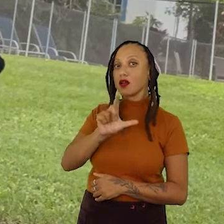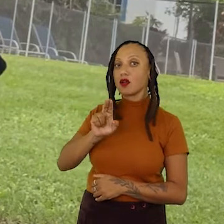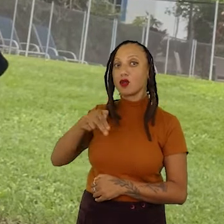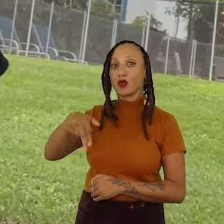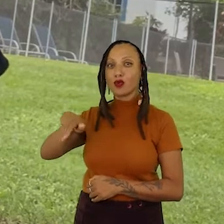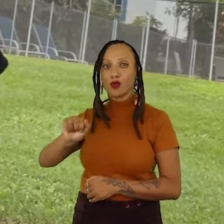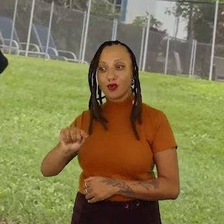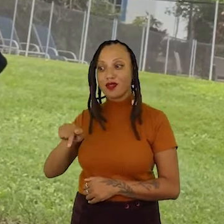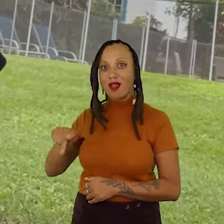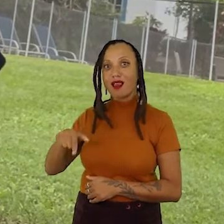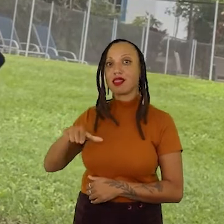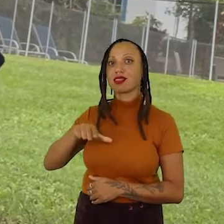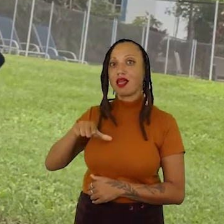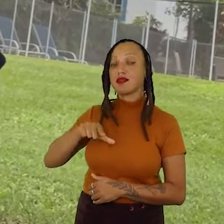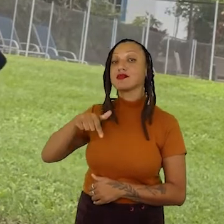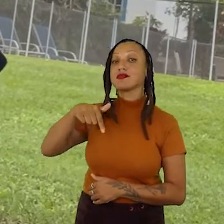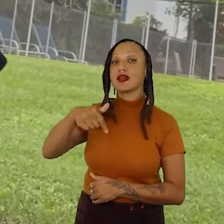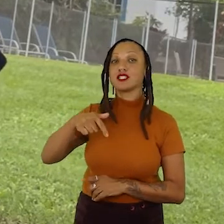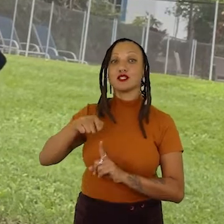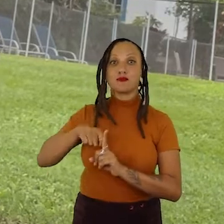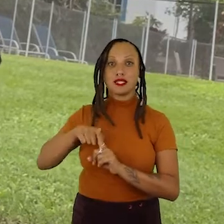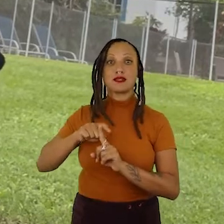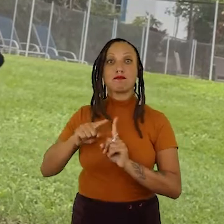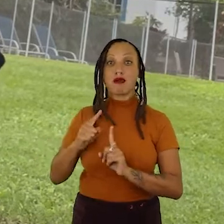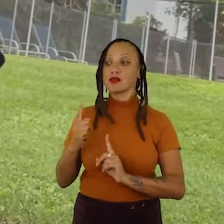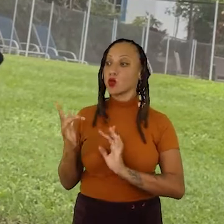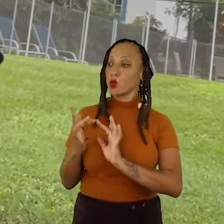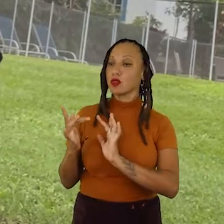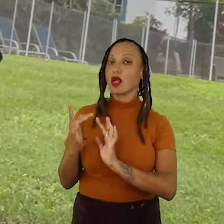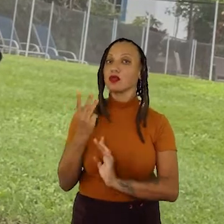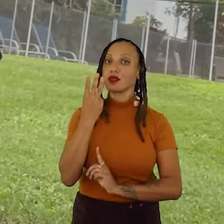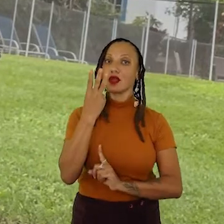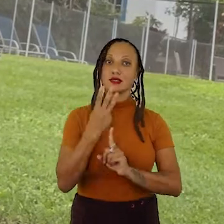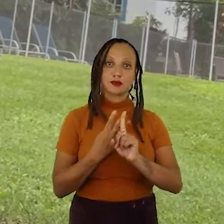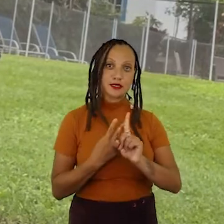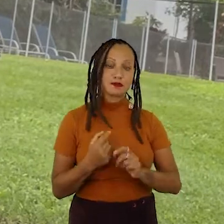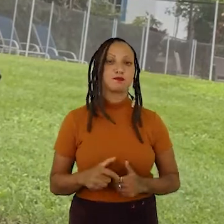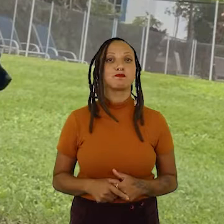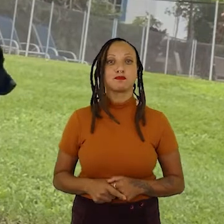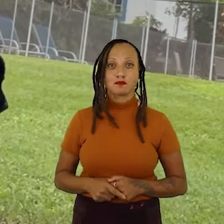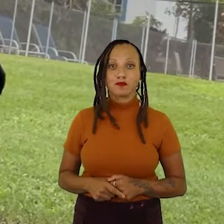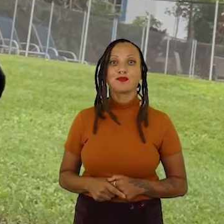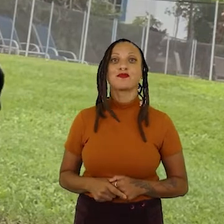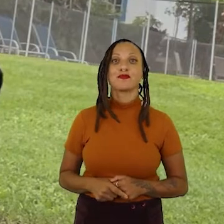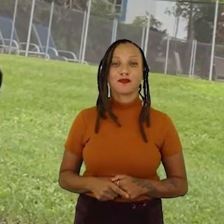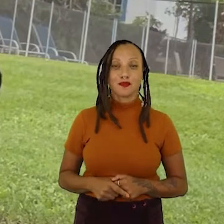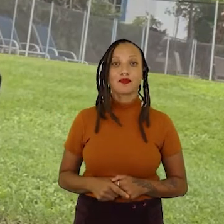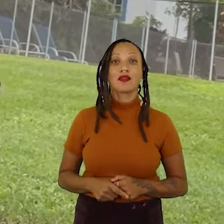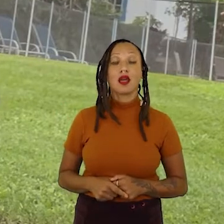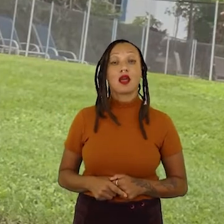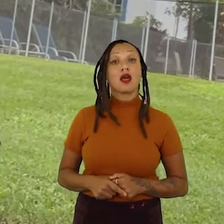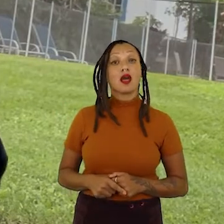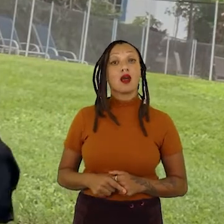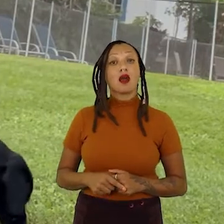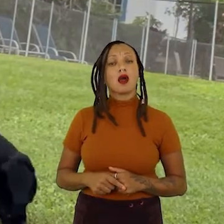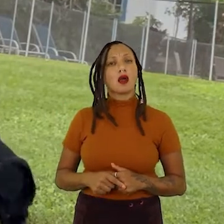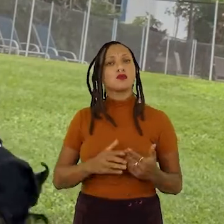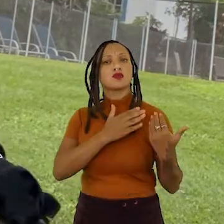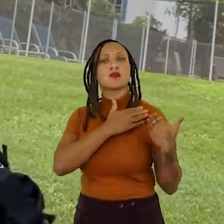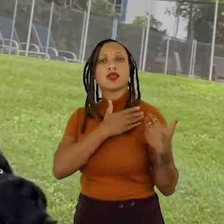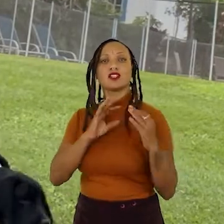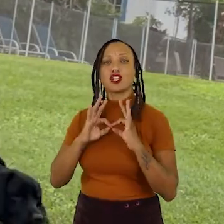cão em socialização há sete meses e nós estamos juntas há três meses. Um dos papéis da família